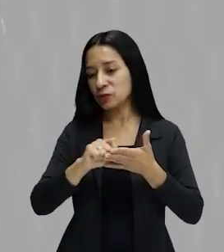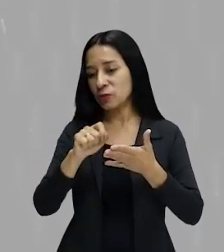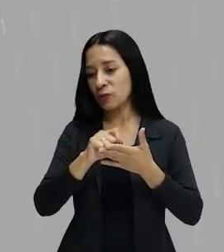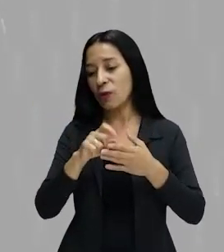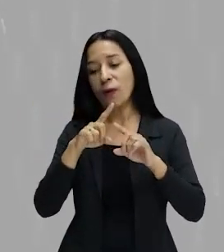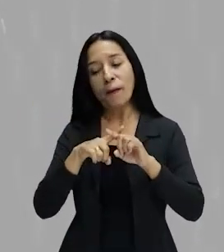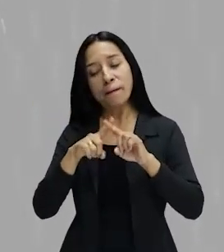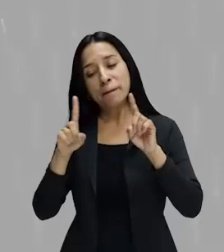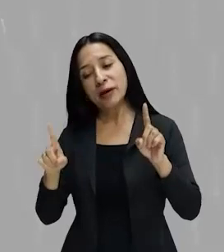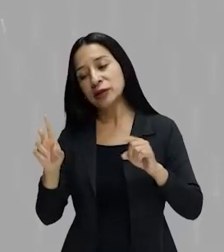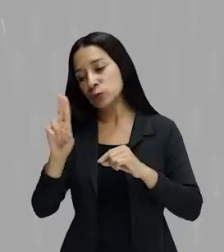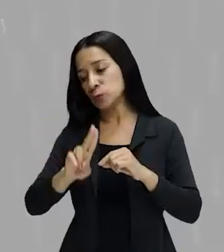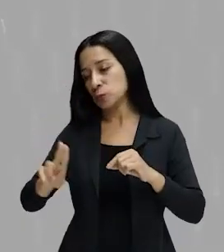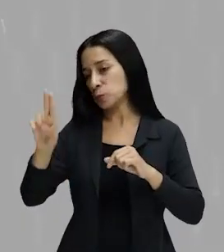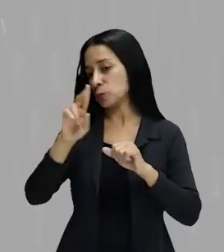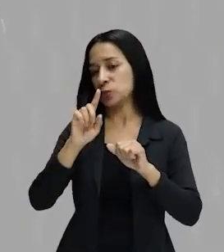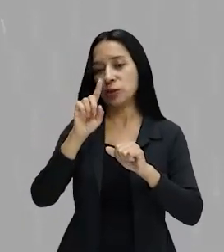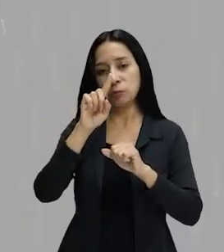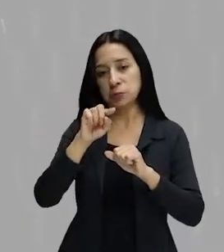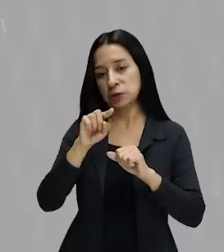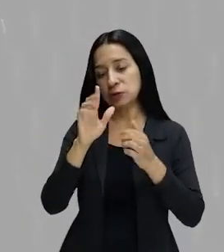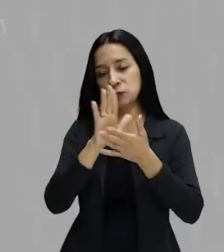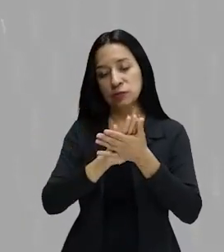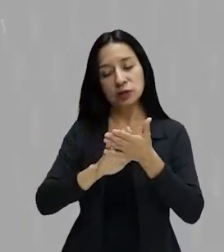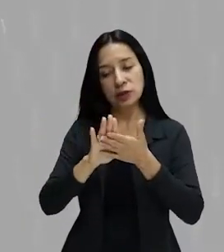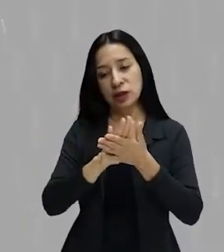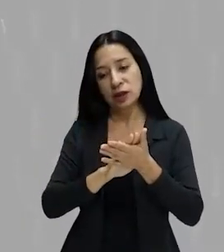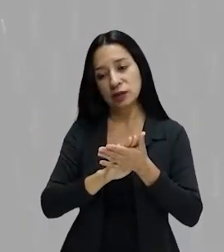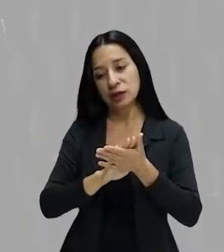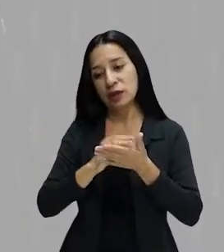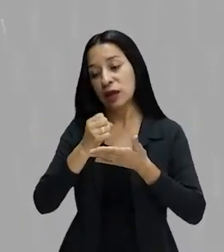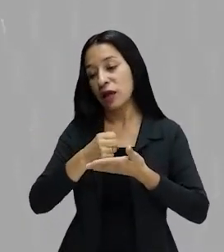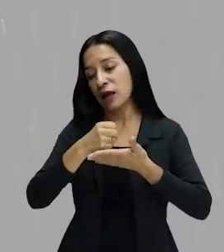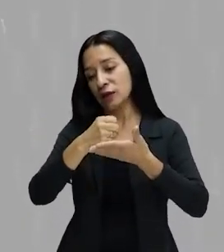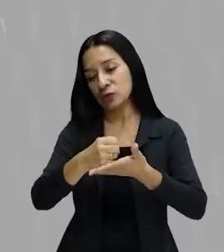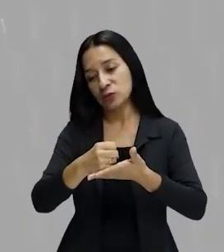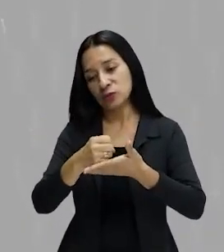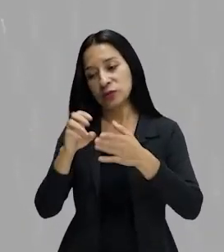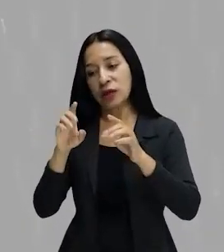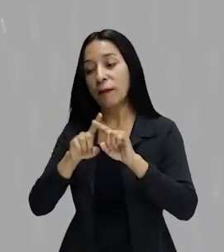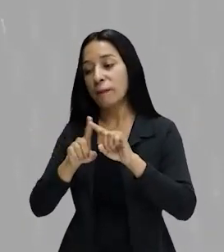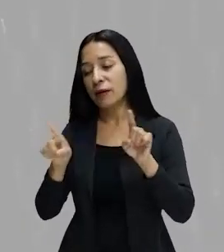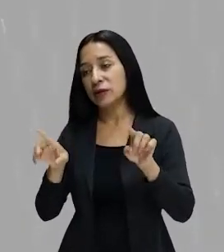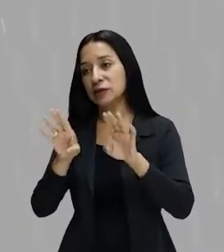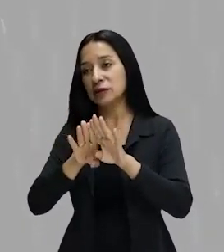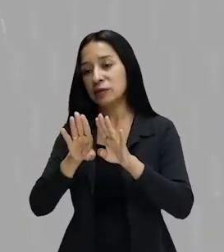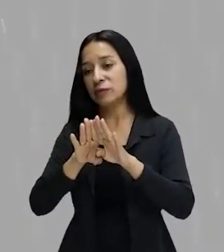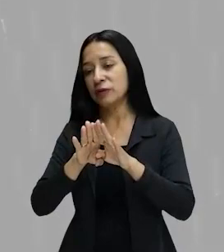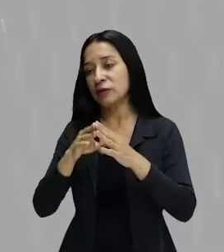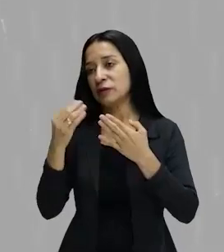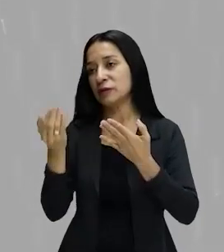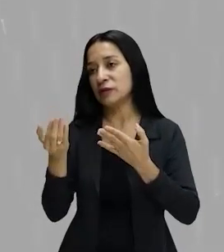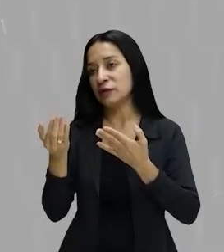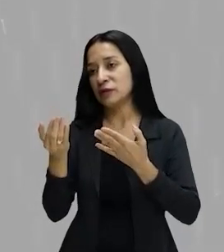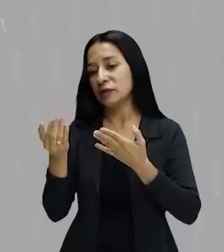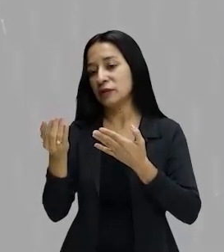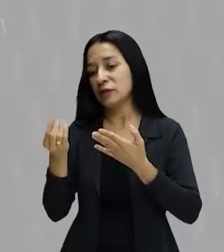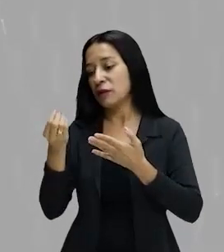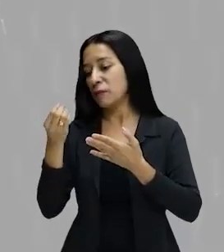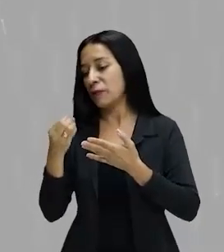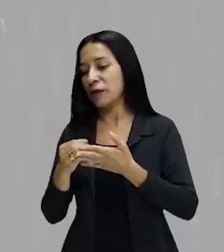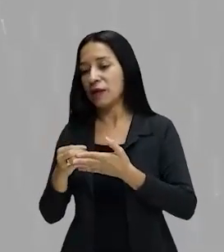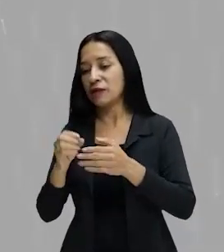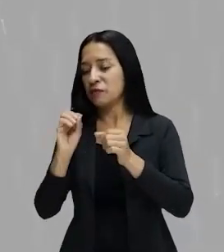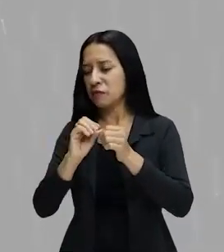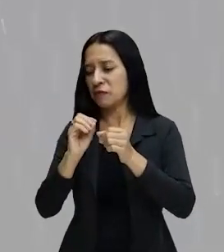acentua nada. Ao mesmo tempo que ele contribui, ele também contribui para o bem, ele